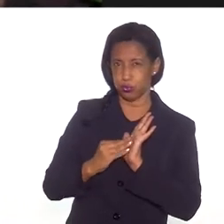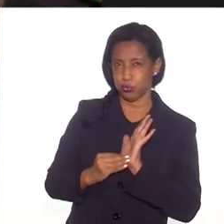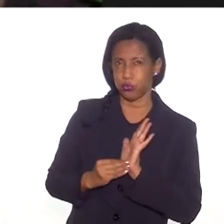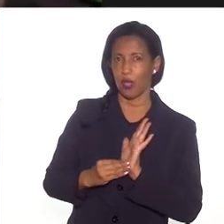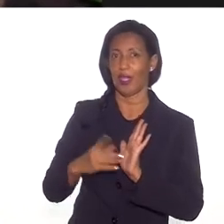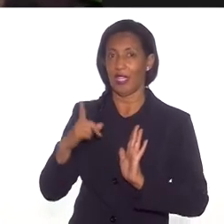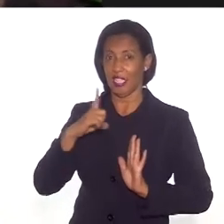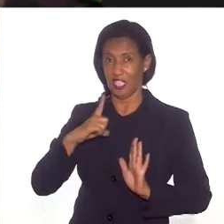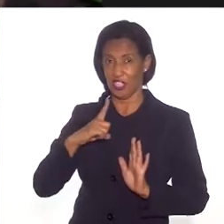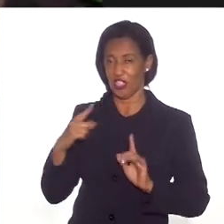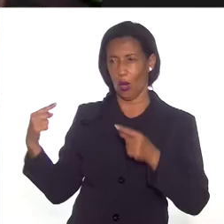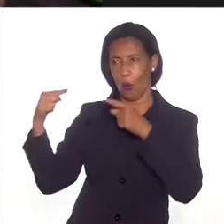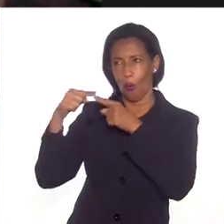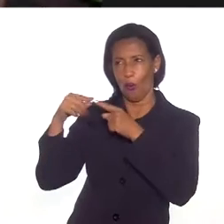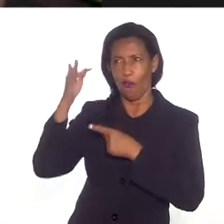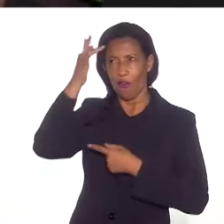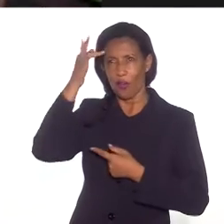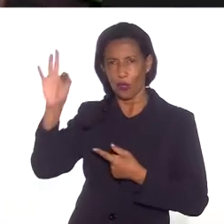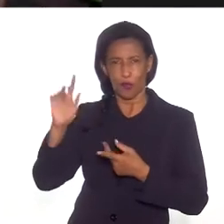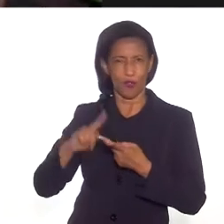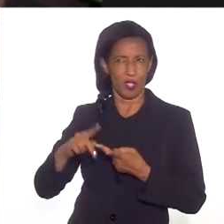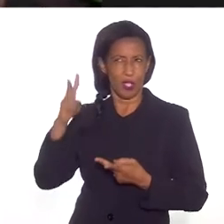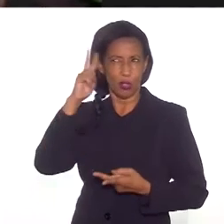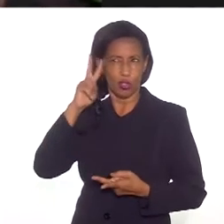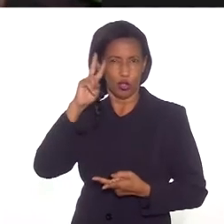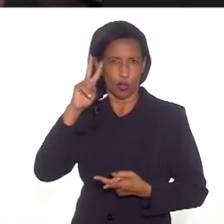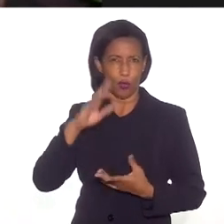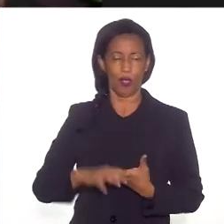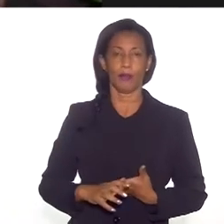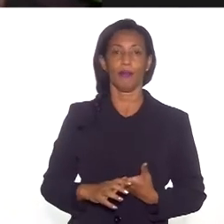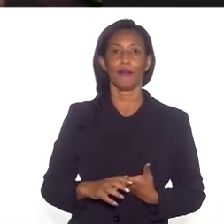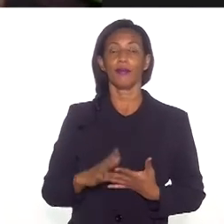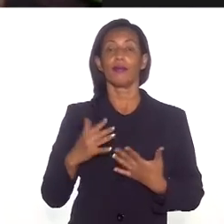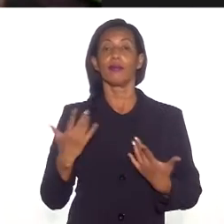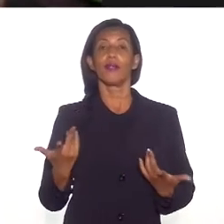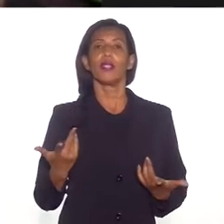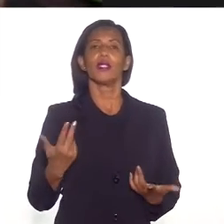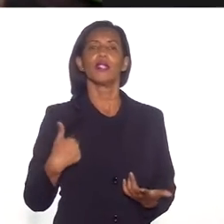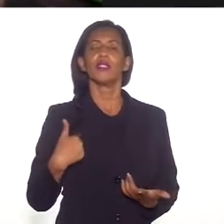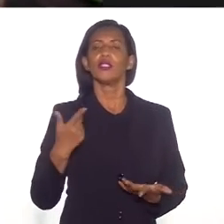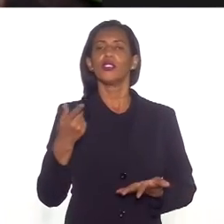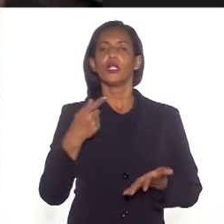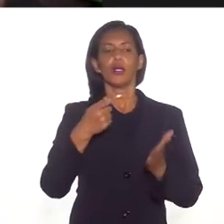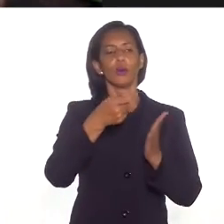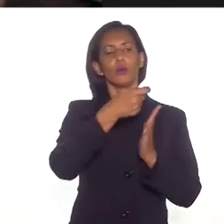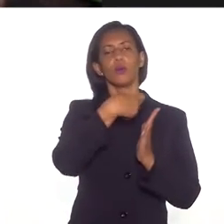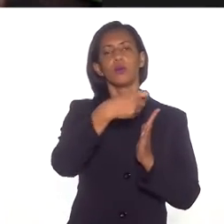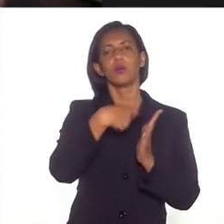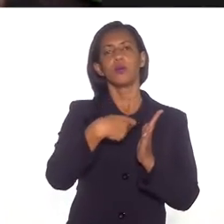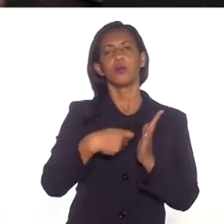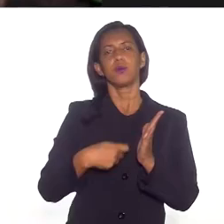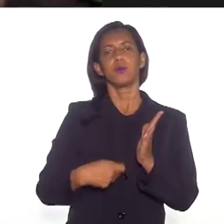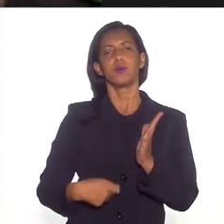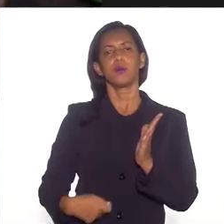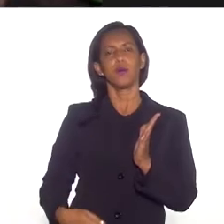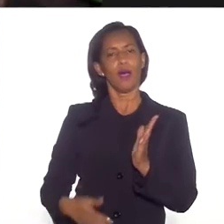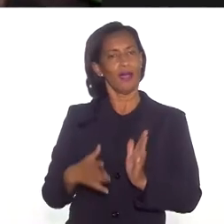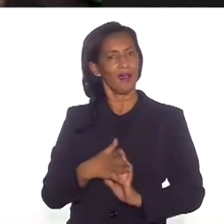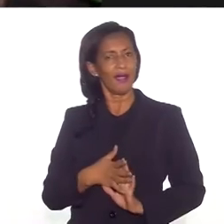passar para eles, que tinha a ver com filosofia, história, através das narrativas míticas,